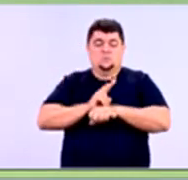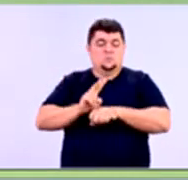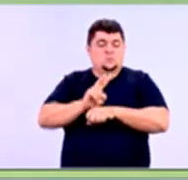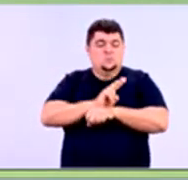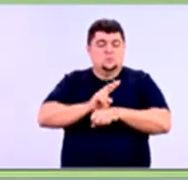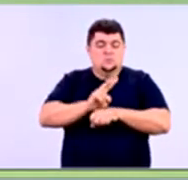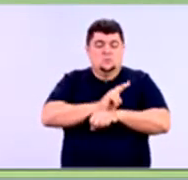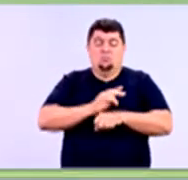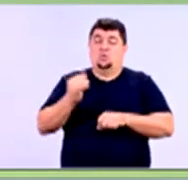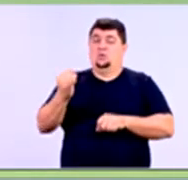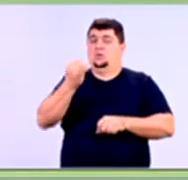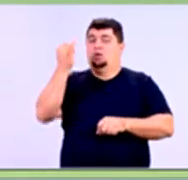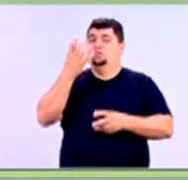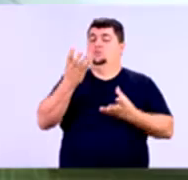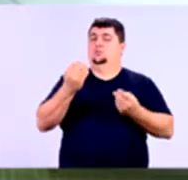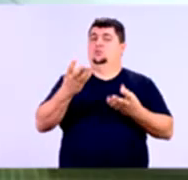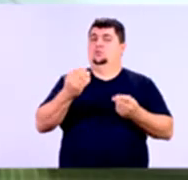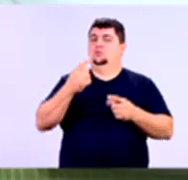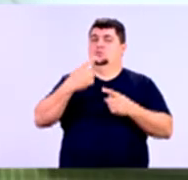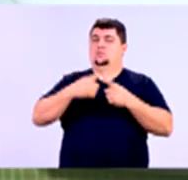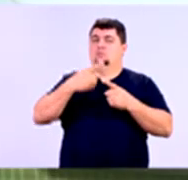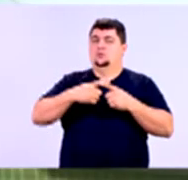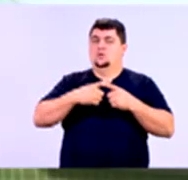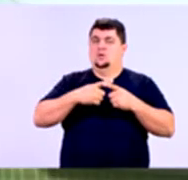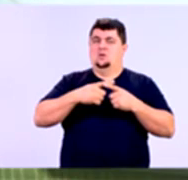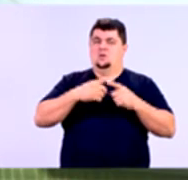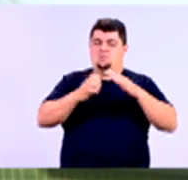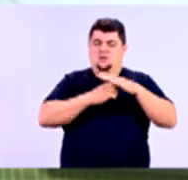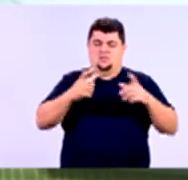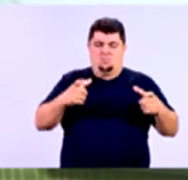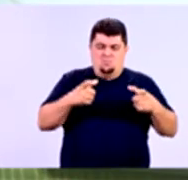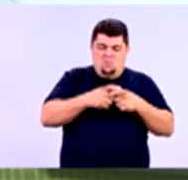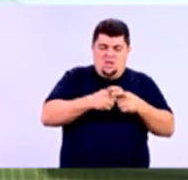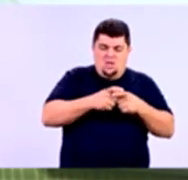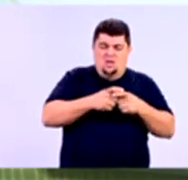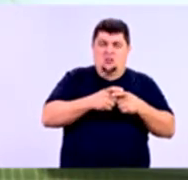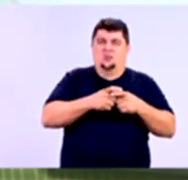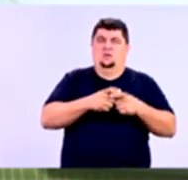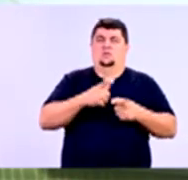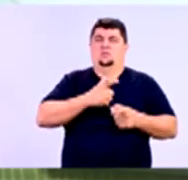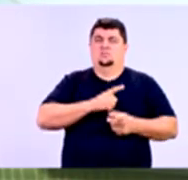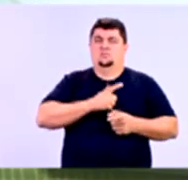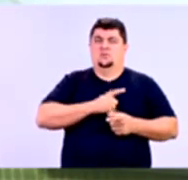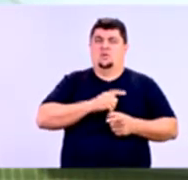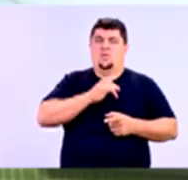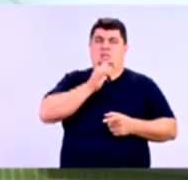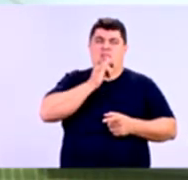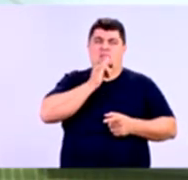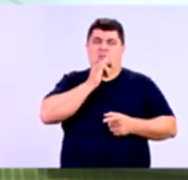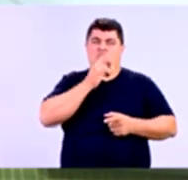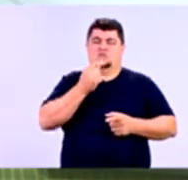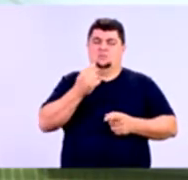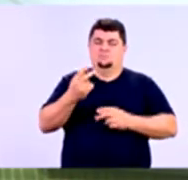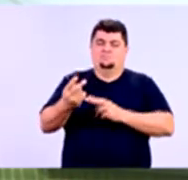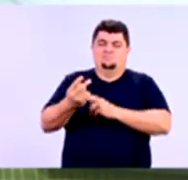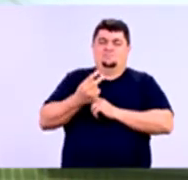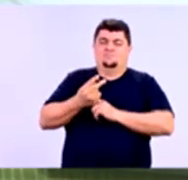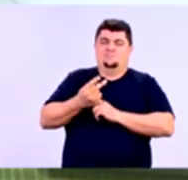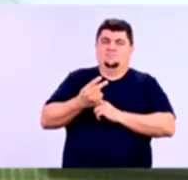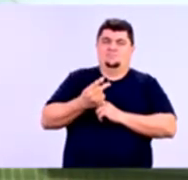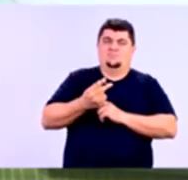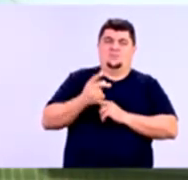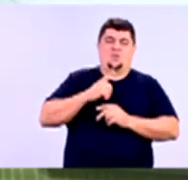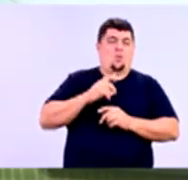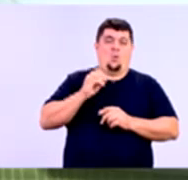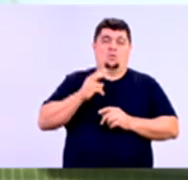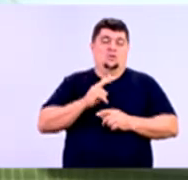esse é um tópico muito importante, principalmente para micro e pequenas empresas. Às vezes você está abrindo uma política de crédito, você está concedendo crédito ao